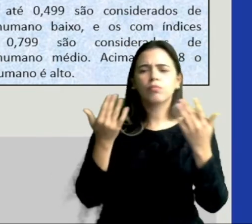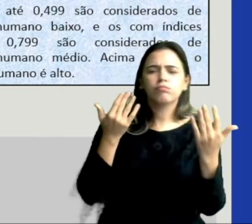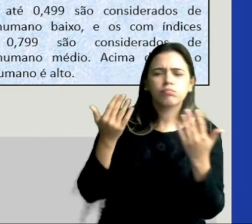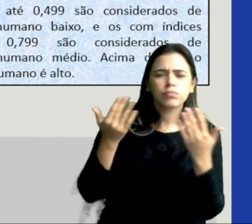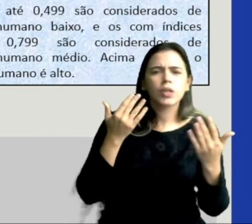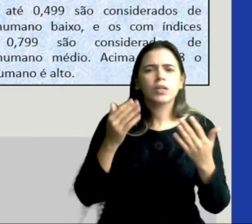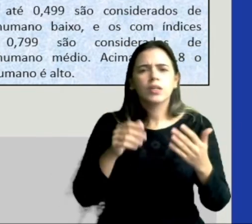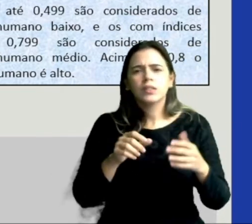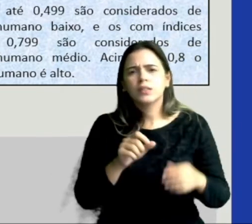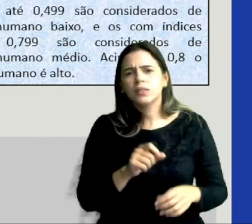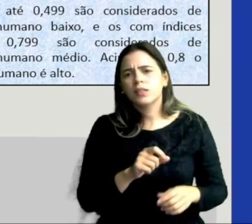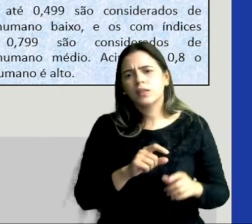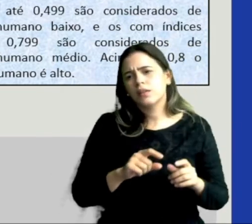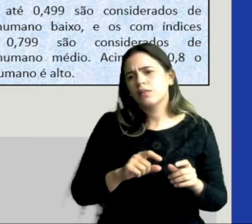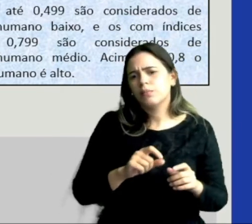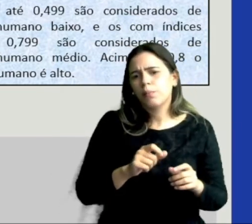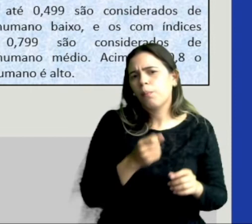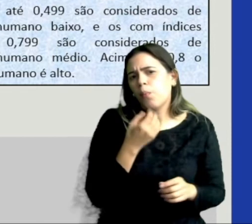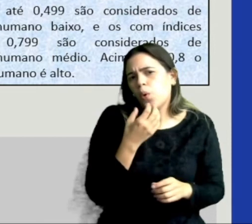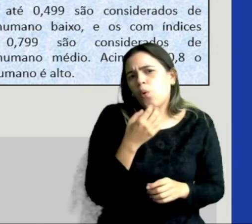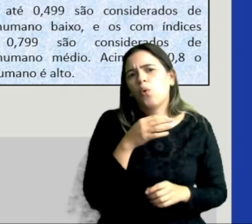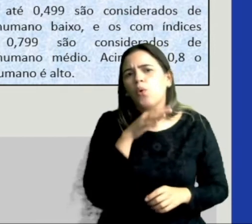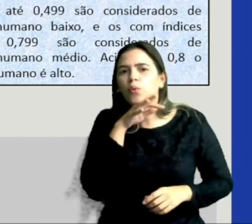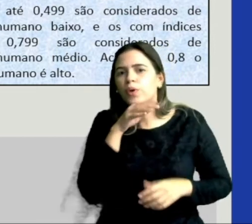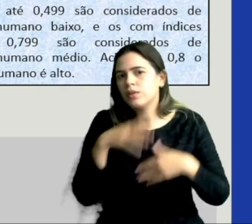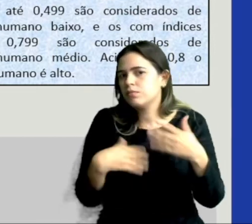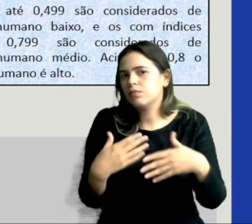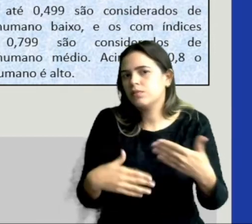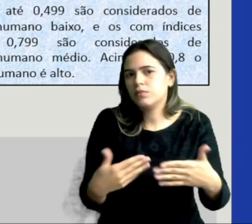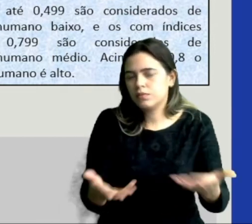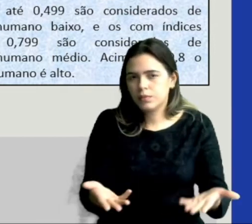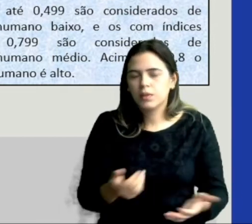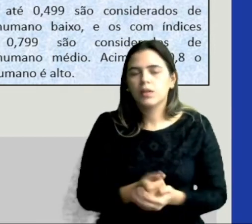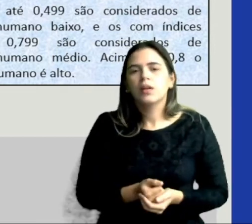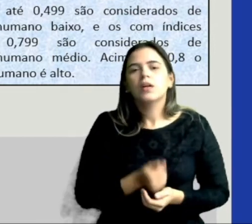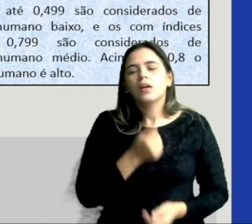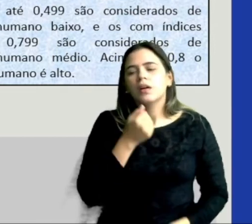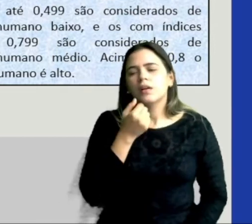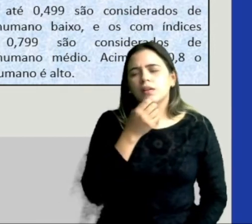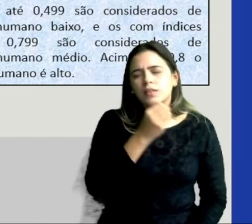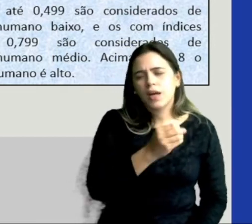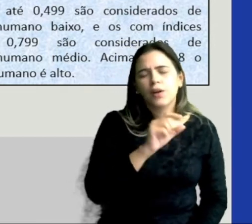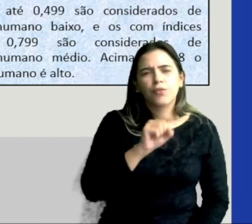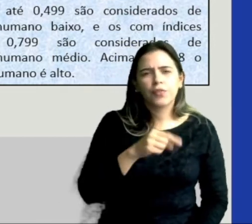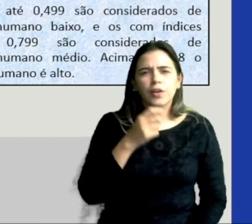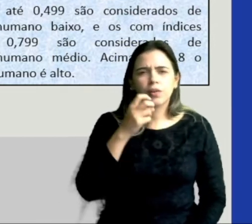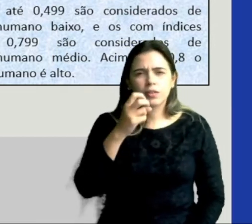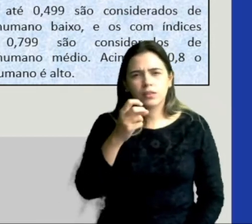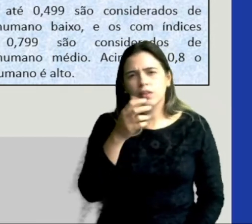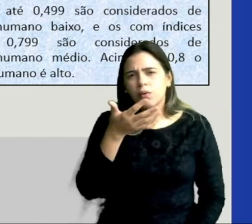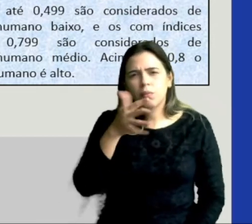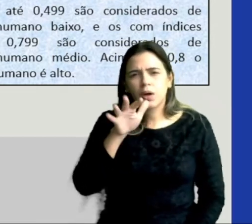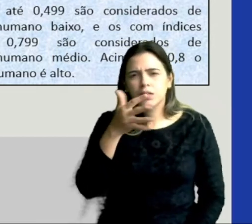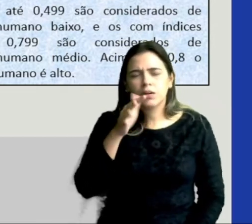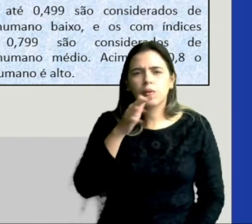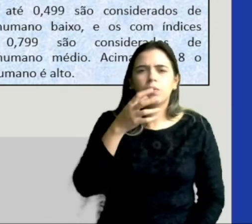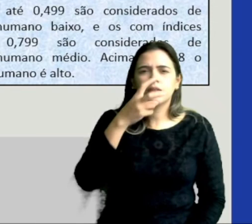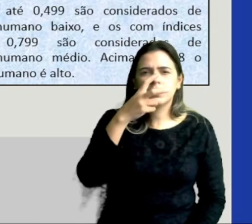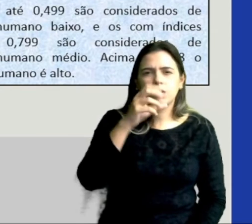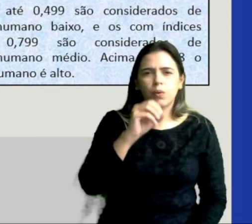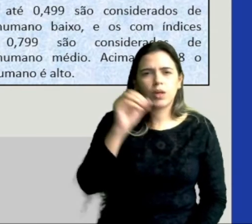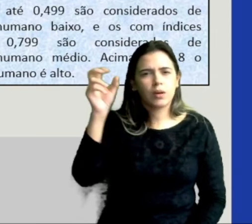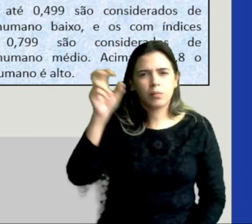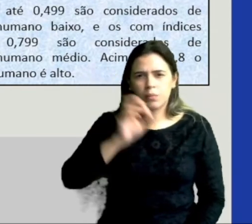desenvolvida. Então, índices de até 0,49, quase 0,5, que é o meio ali, os 50%,